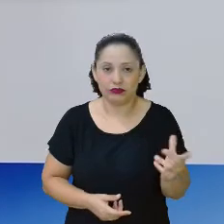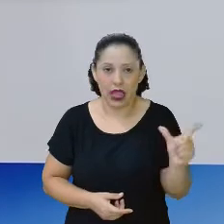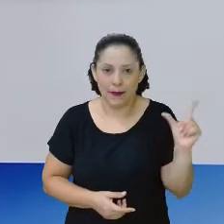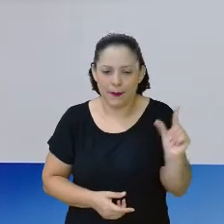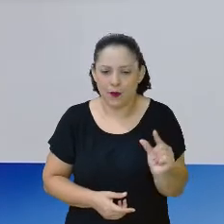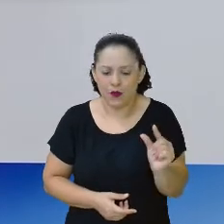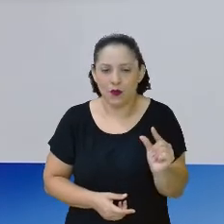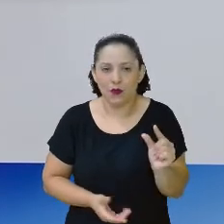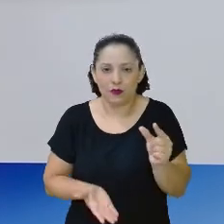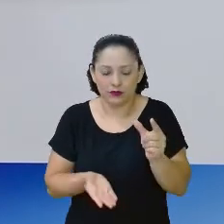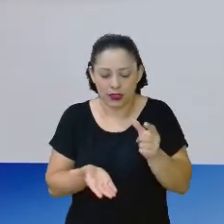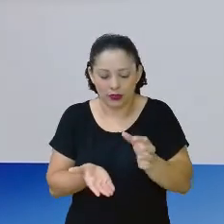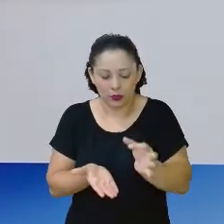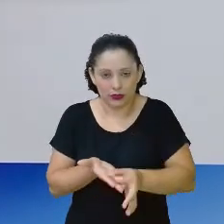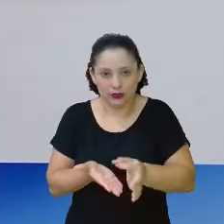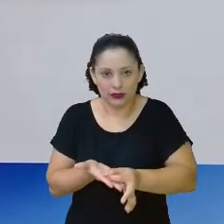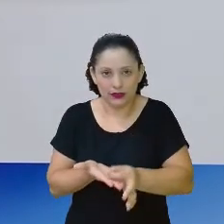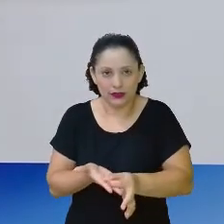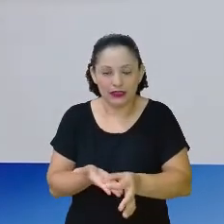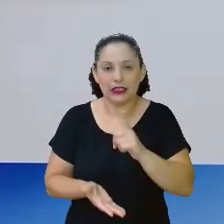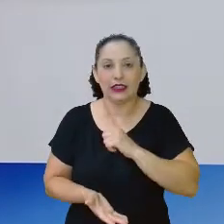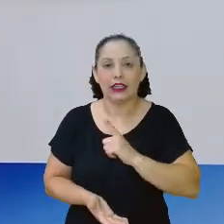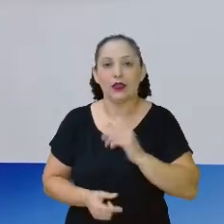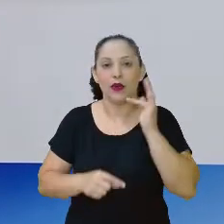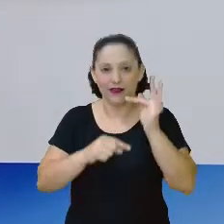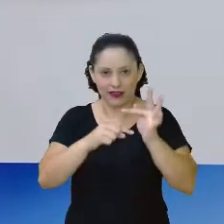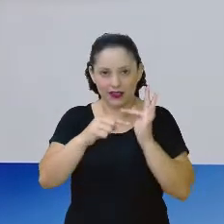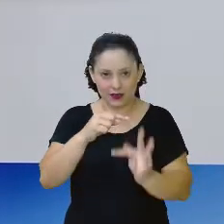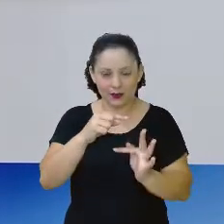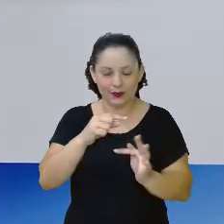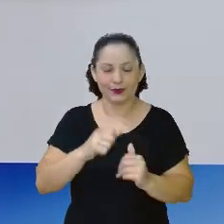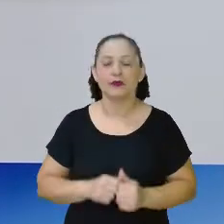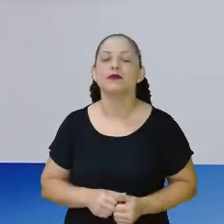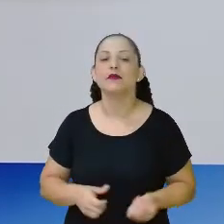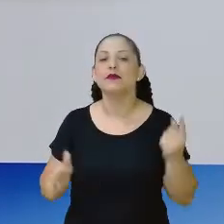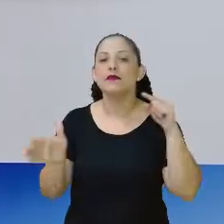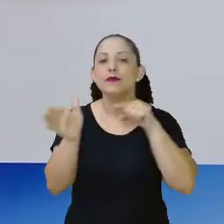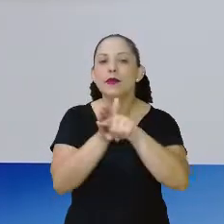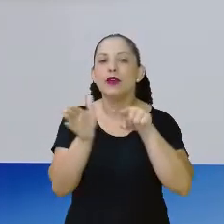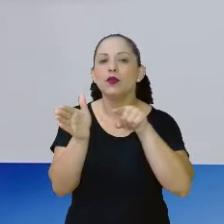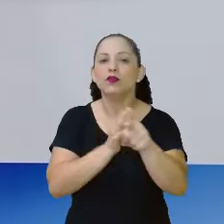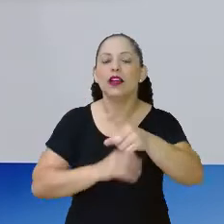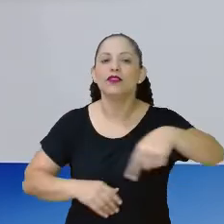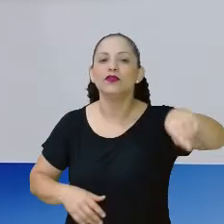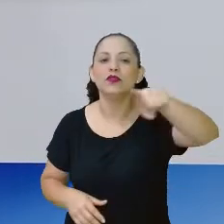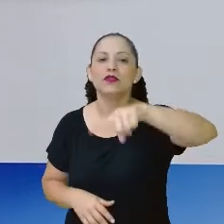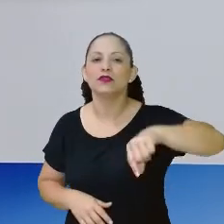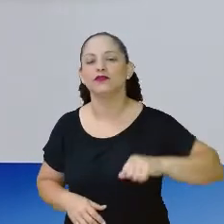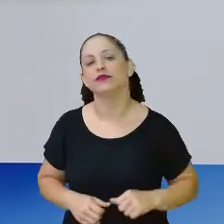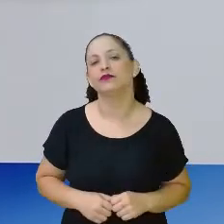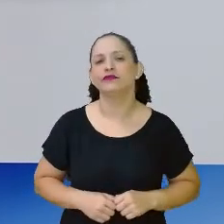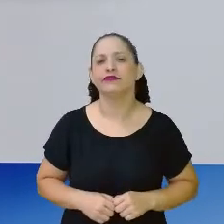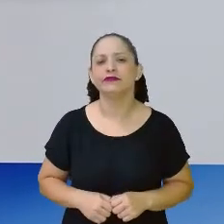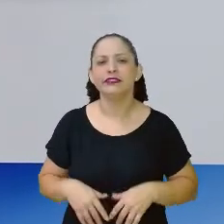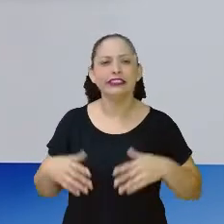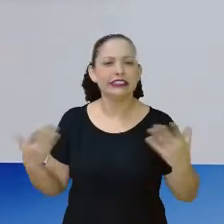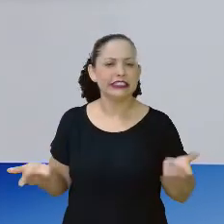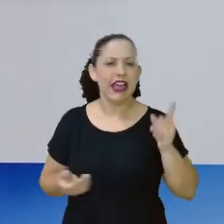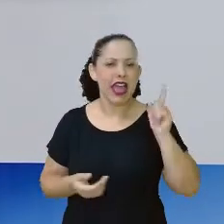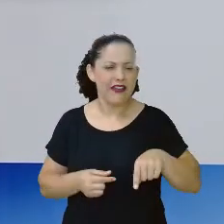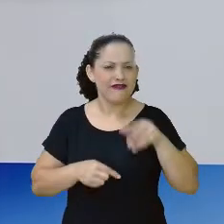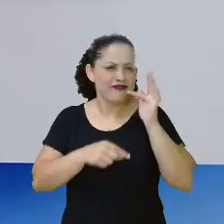o real, uma parte dele, nós temos uma fração. Aí eu já pergunto para vocês, ó, minha gente, se é